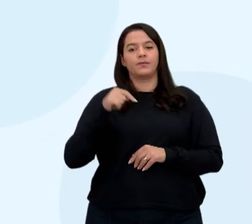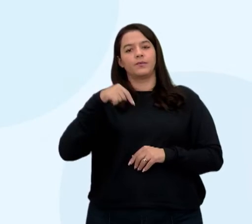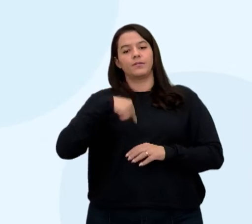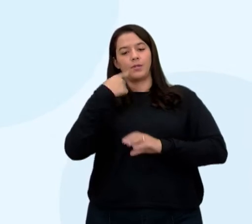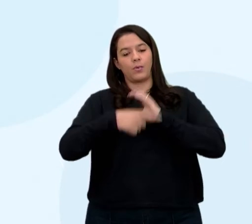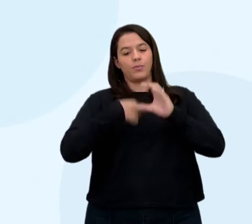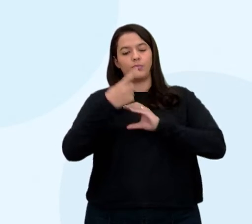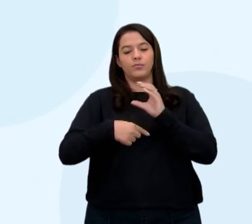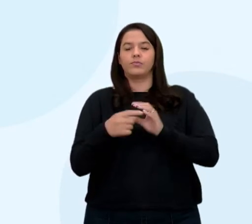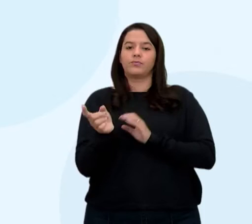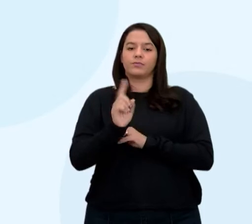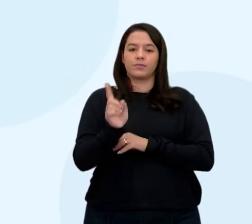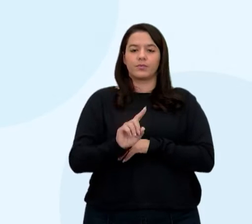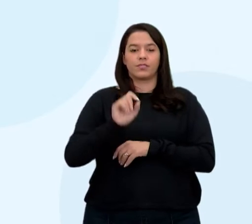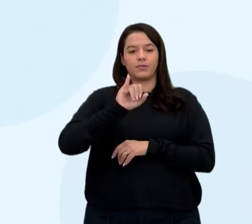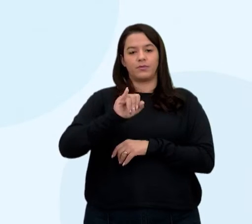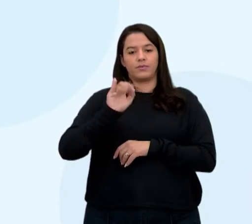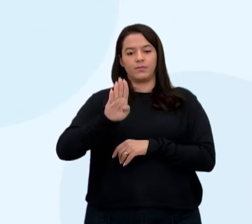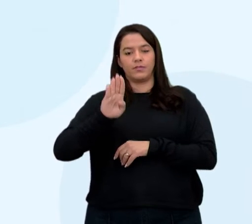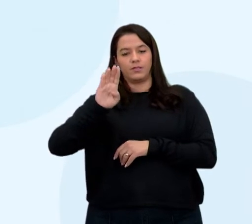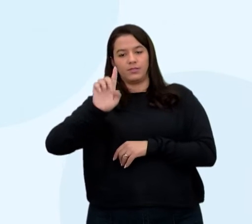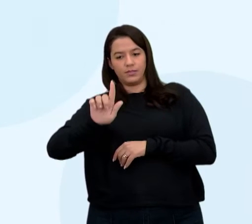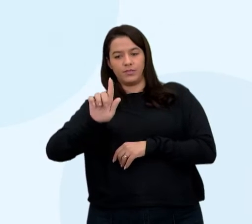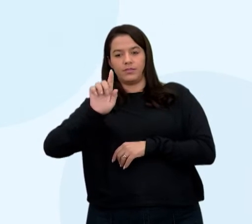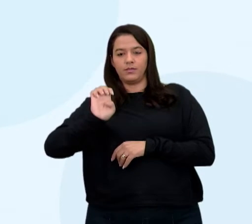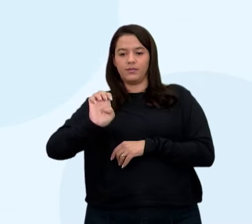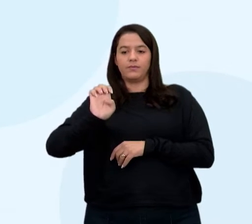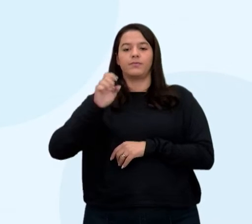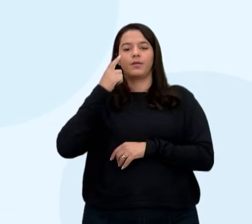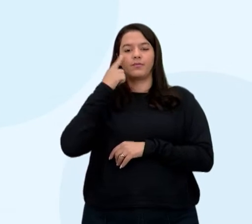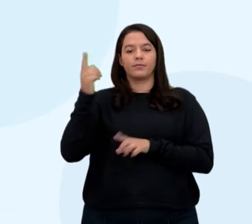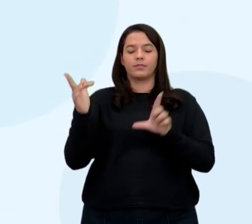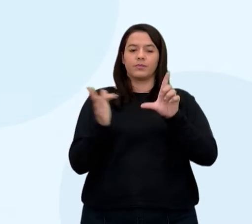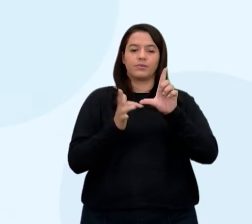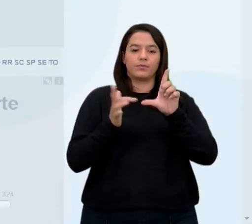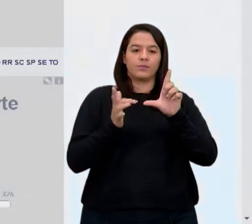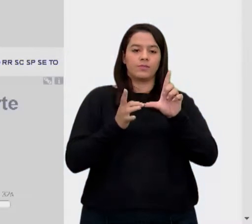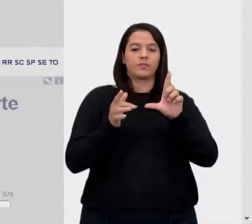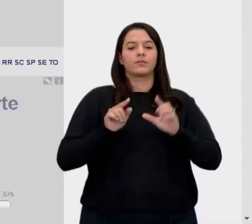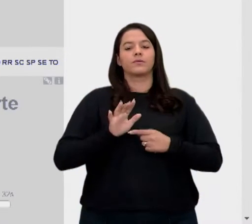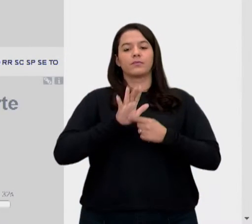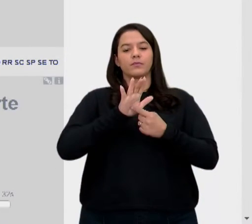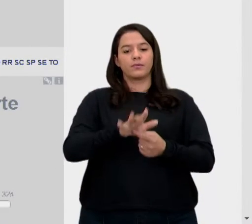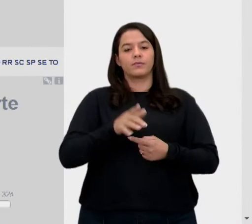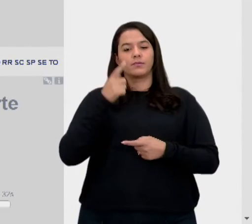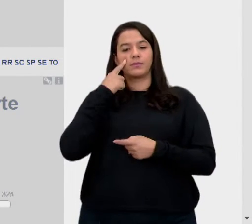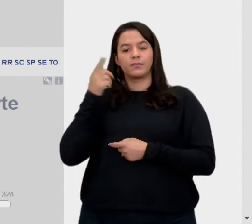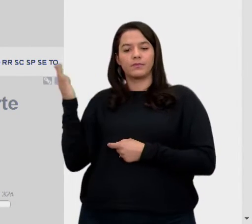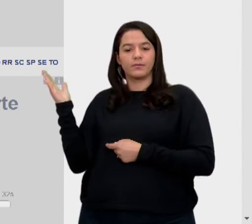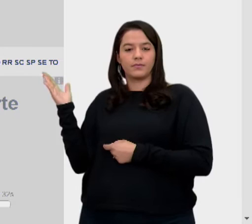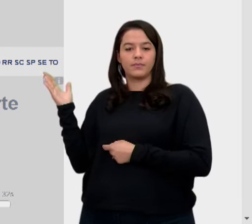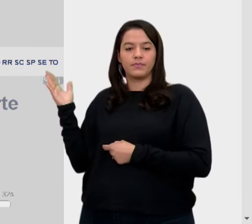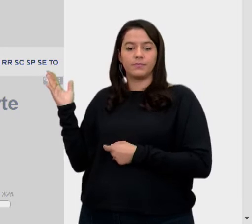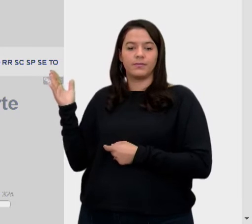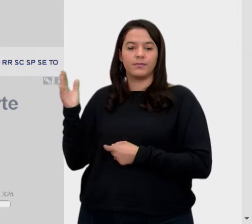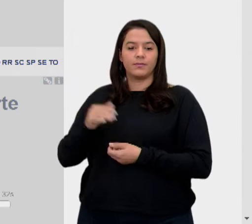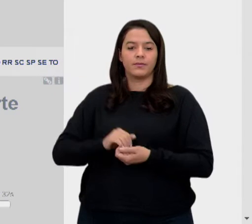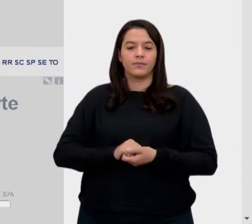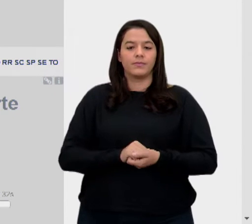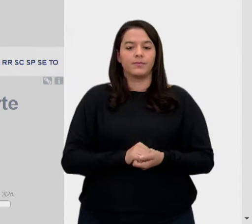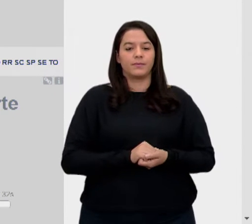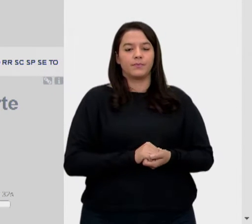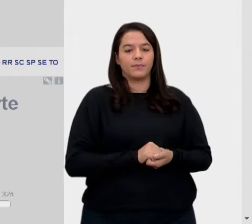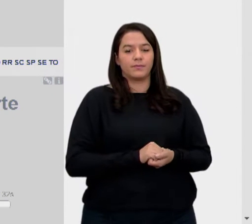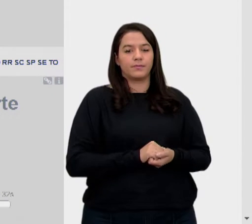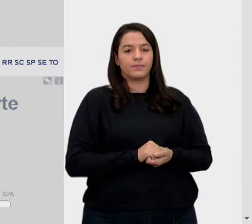porque é do IBGE. E aí vocês podem acessar esse link e aí vai aparecer essa imagem que vocês já estão acostumados a ver nas minhas